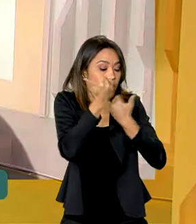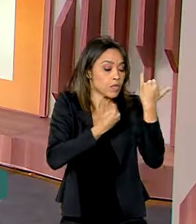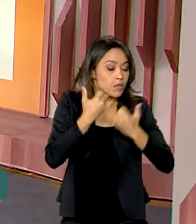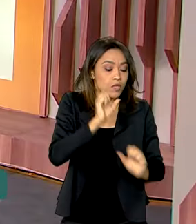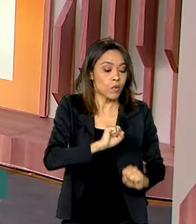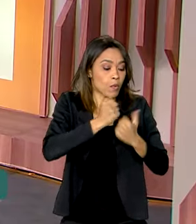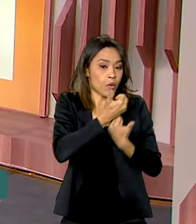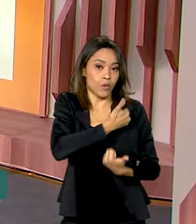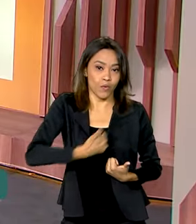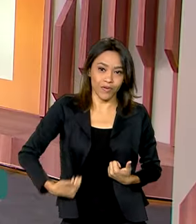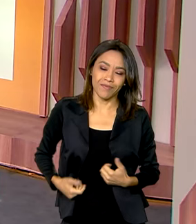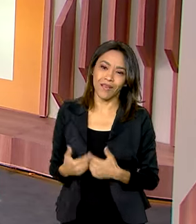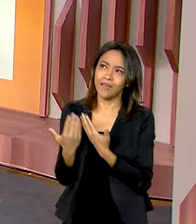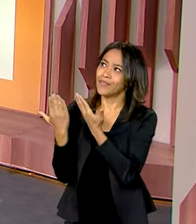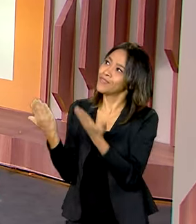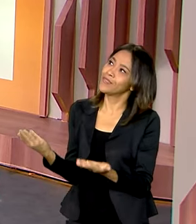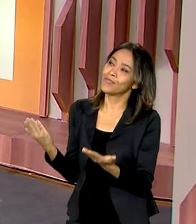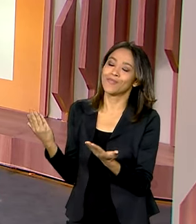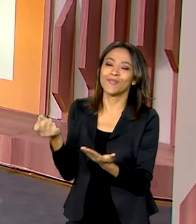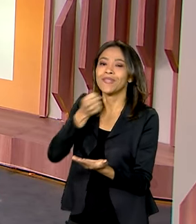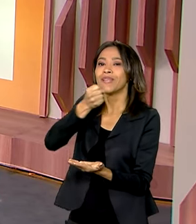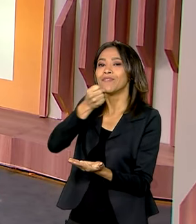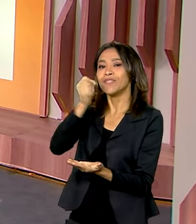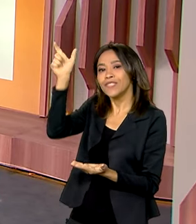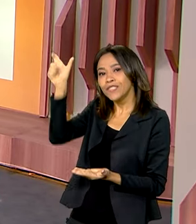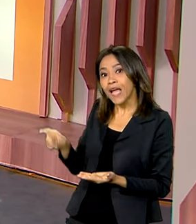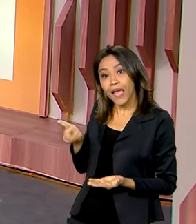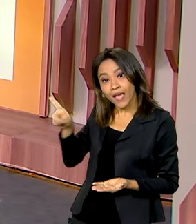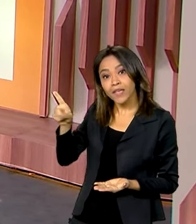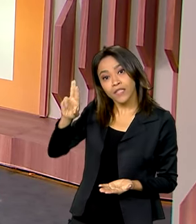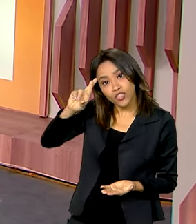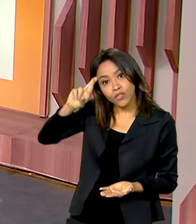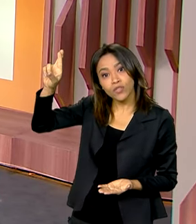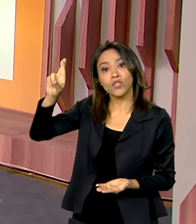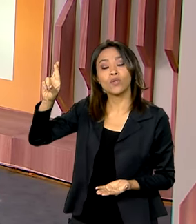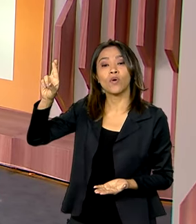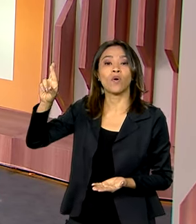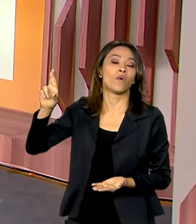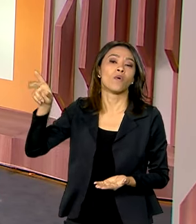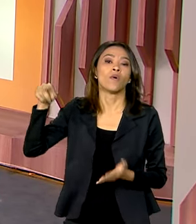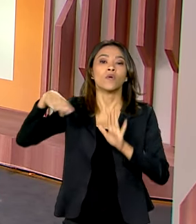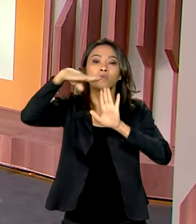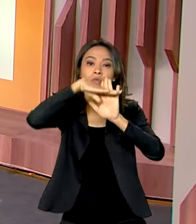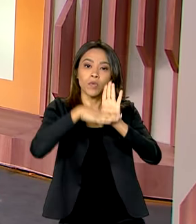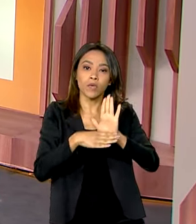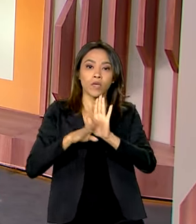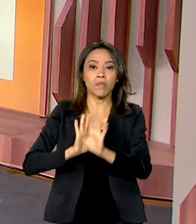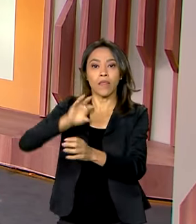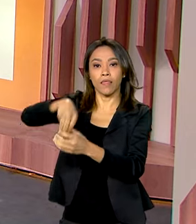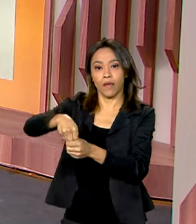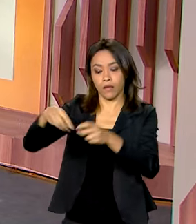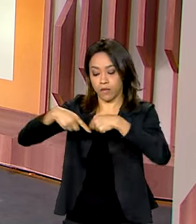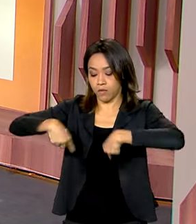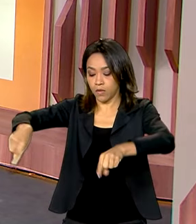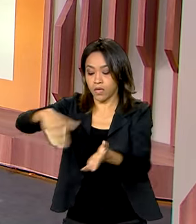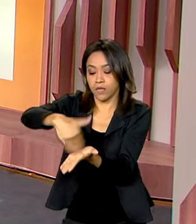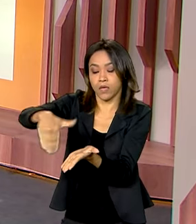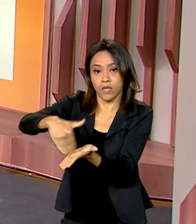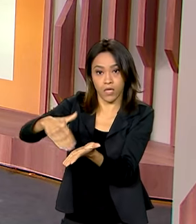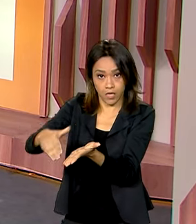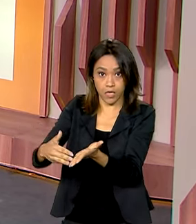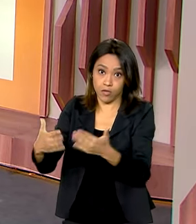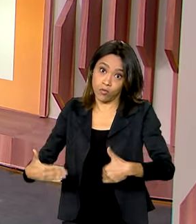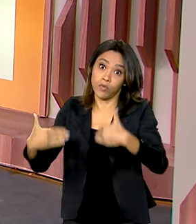É isso, eu entrevistei Kenio França, ele que é diretor de programa da Secretaria de Reformas Econômicas do Ministério da